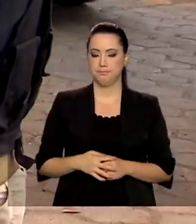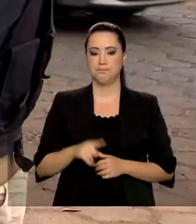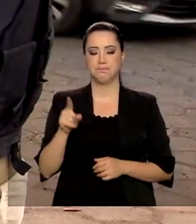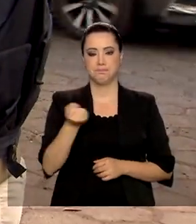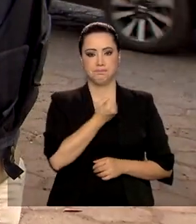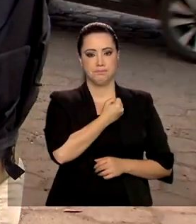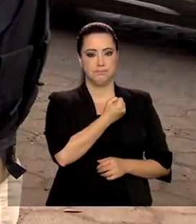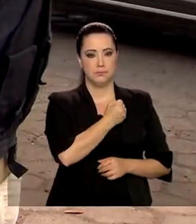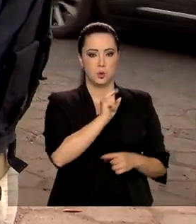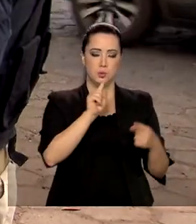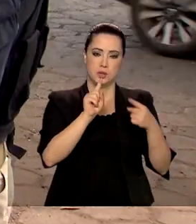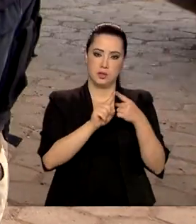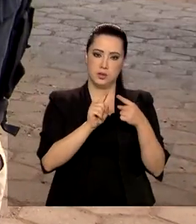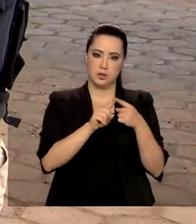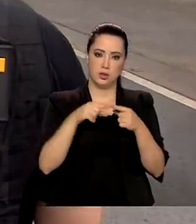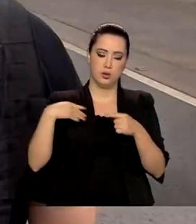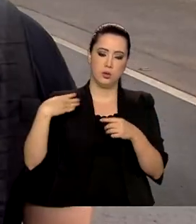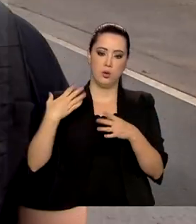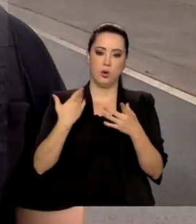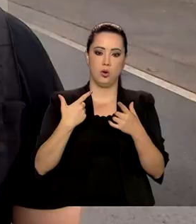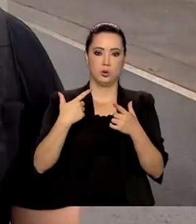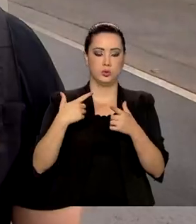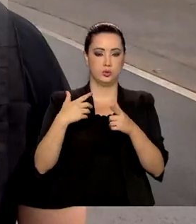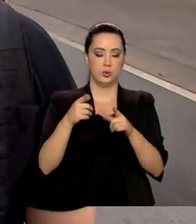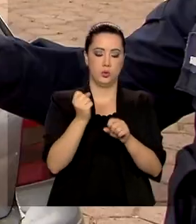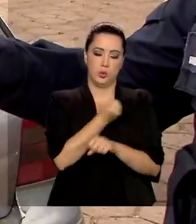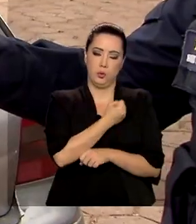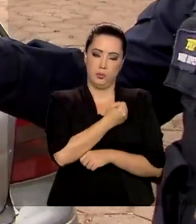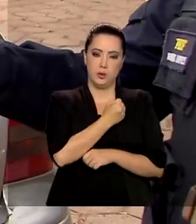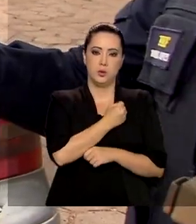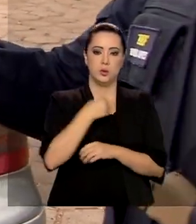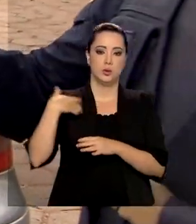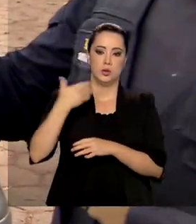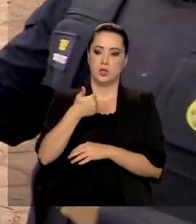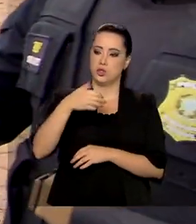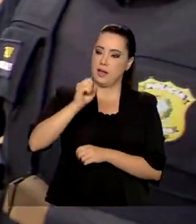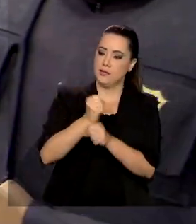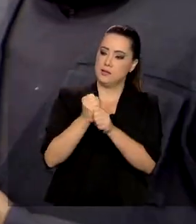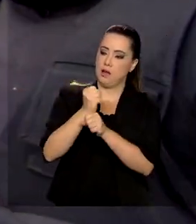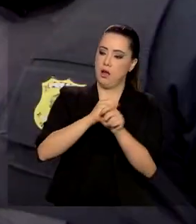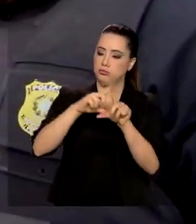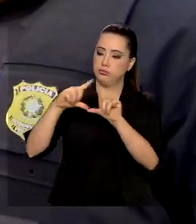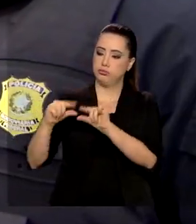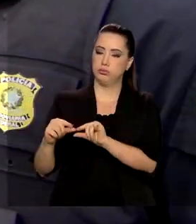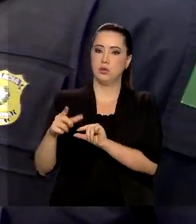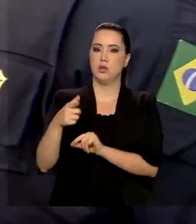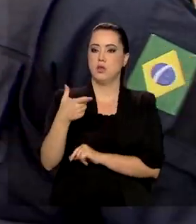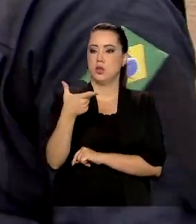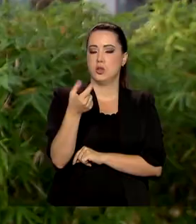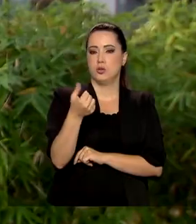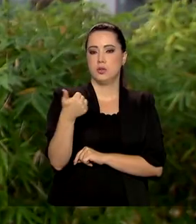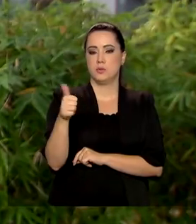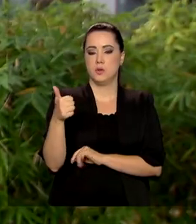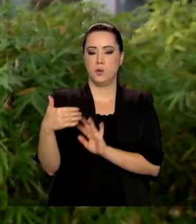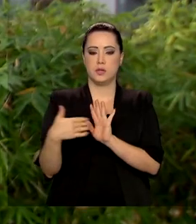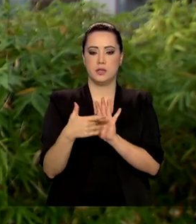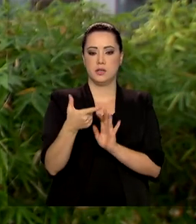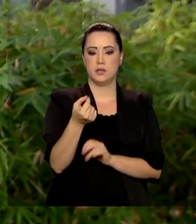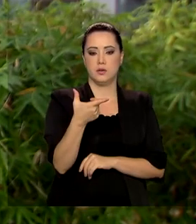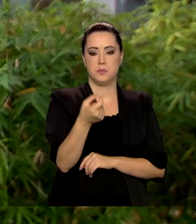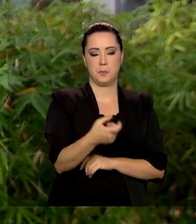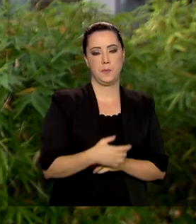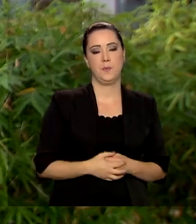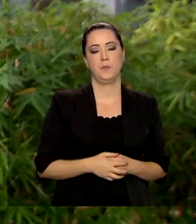números são relativos à década da redução dos acidentes de trânsito da ONU, 2011-2020. A Força